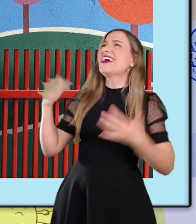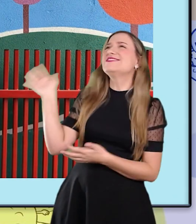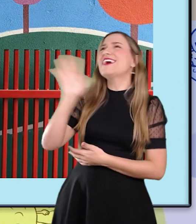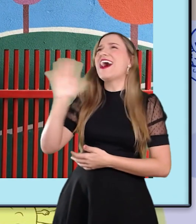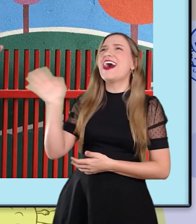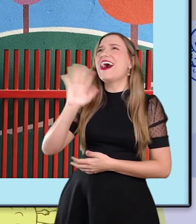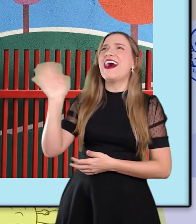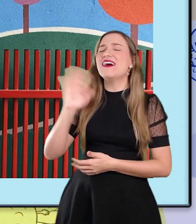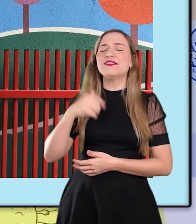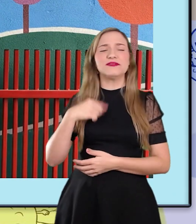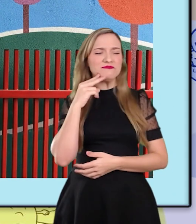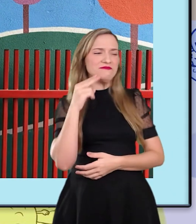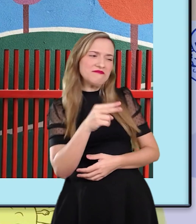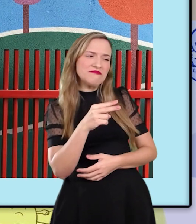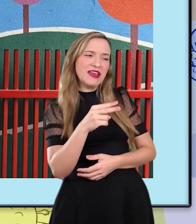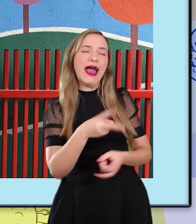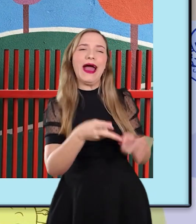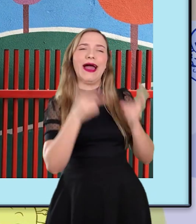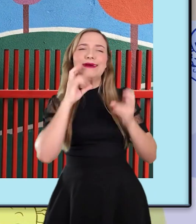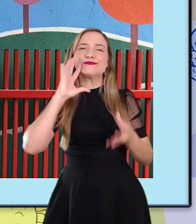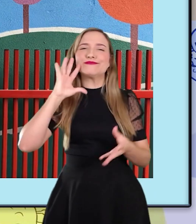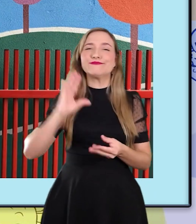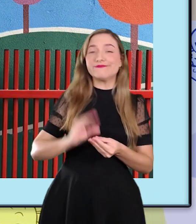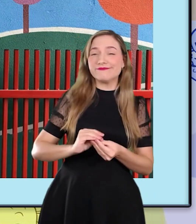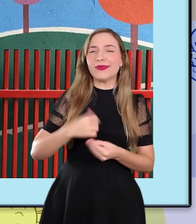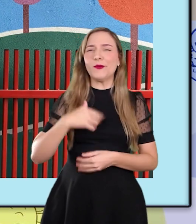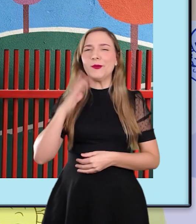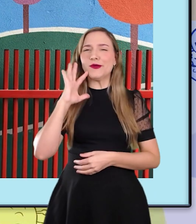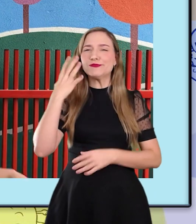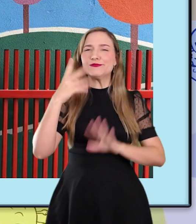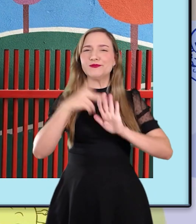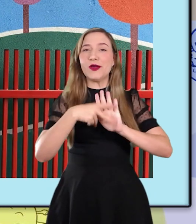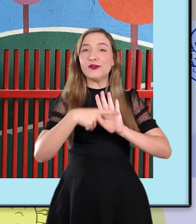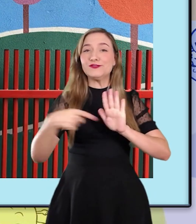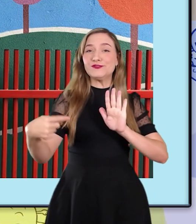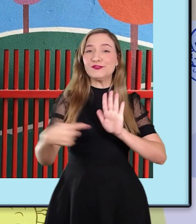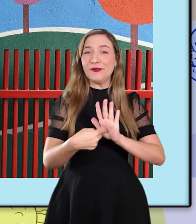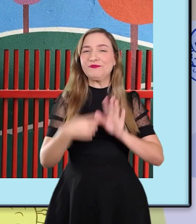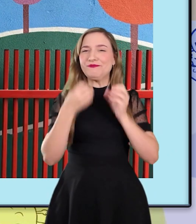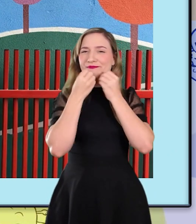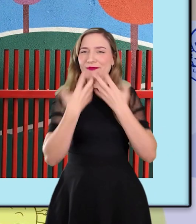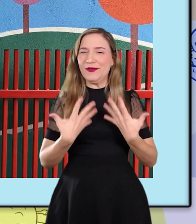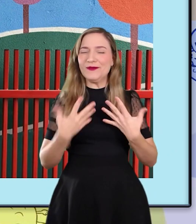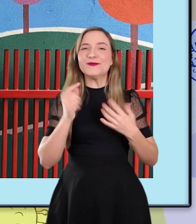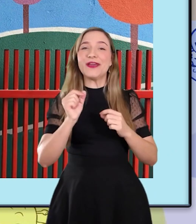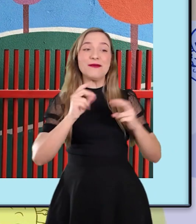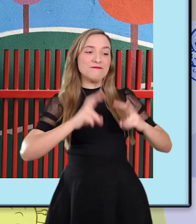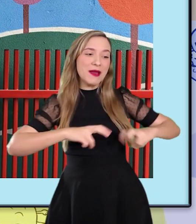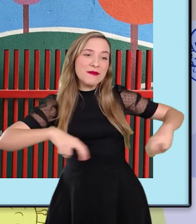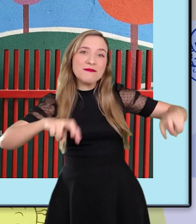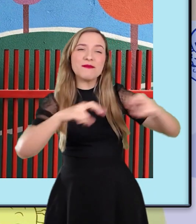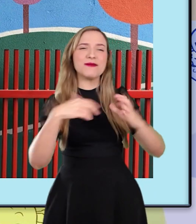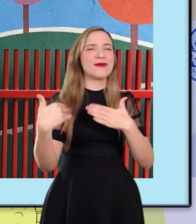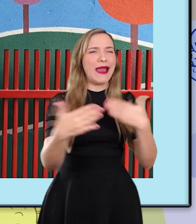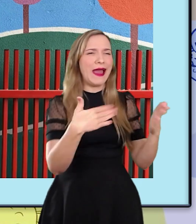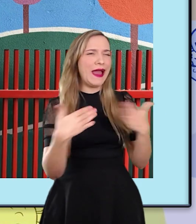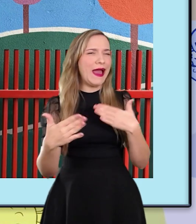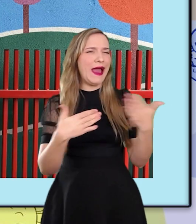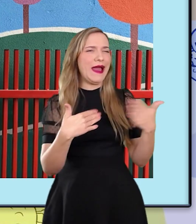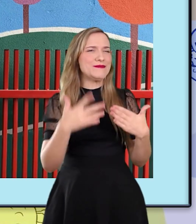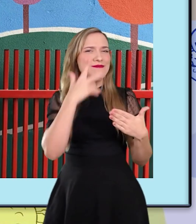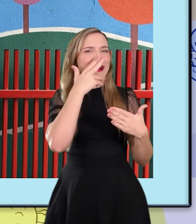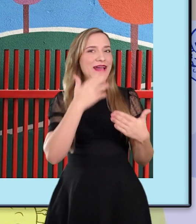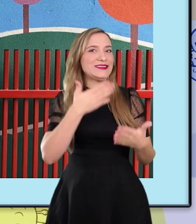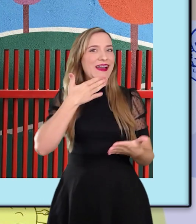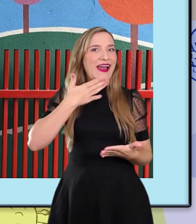Tchau, tchau! Então, resolvi levar para a roda de conversa. E foi uma